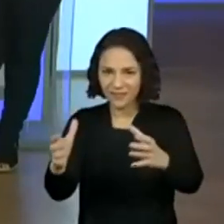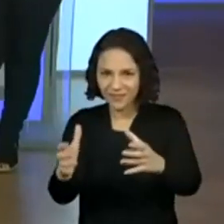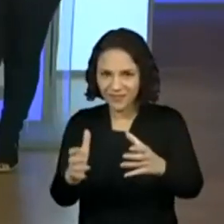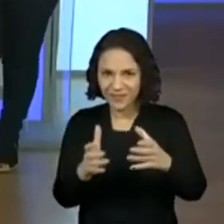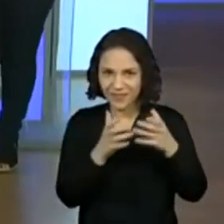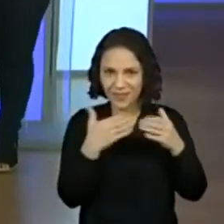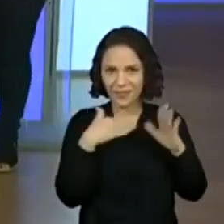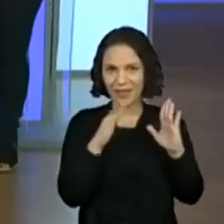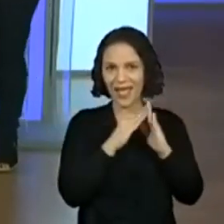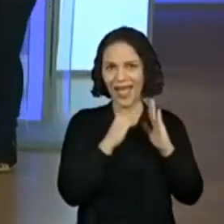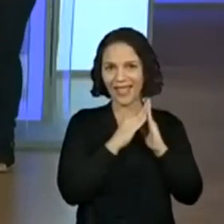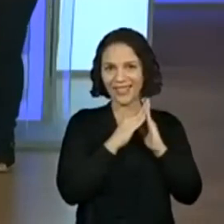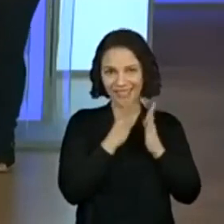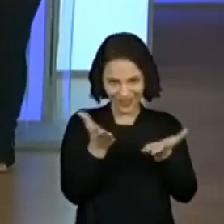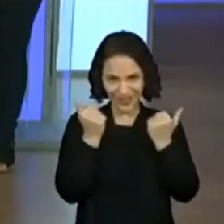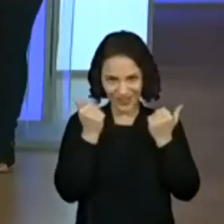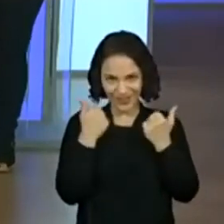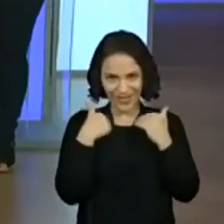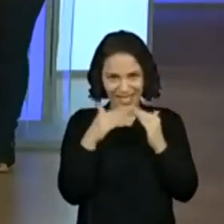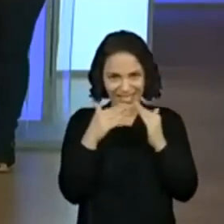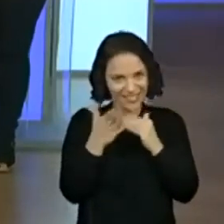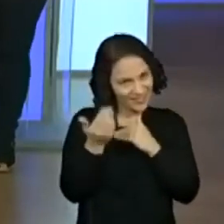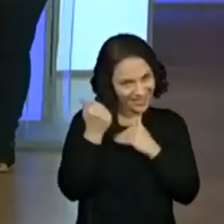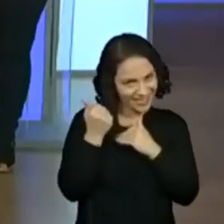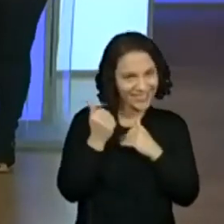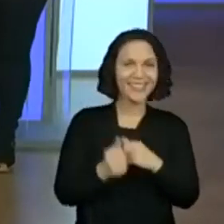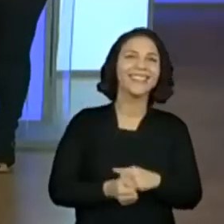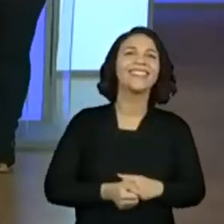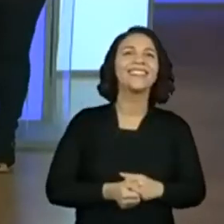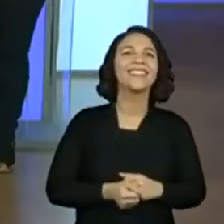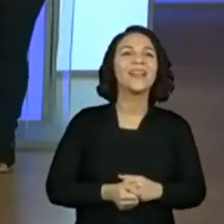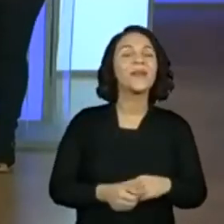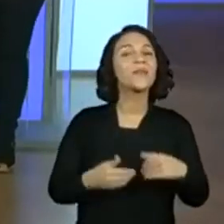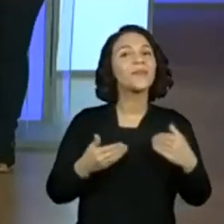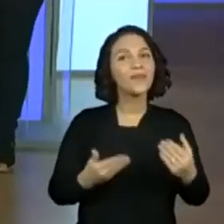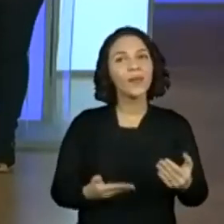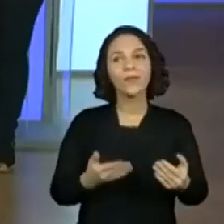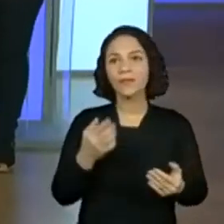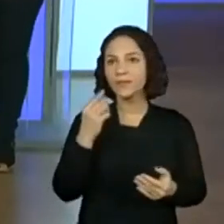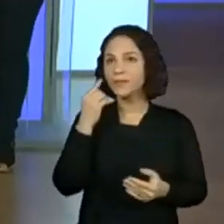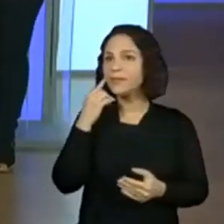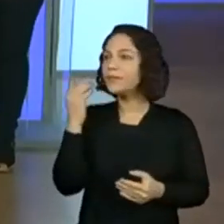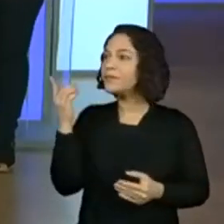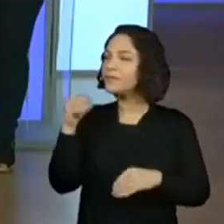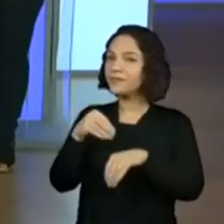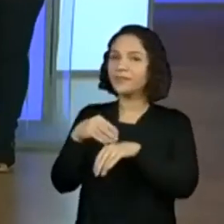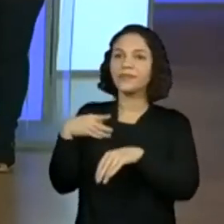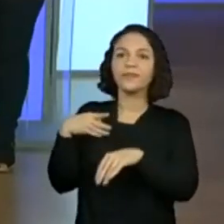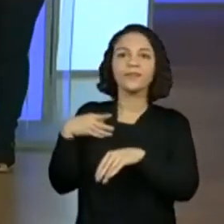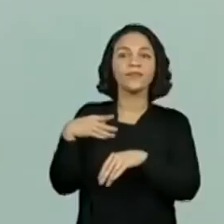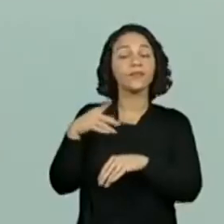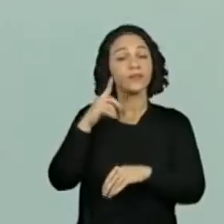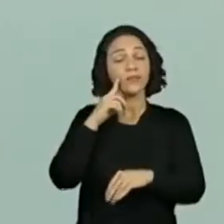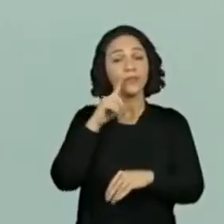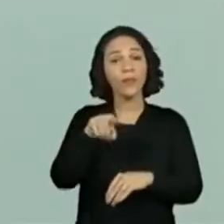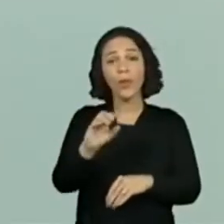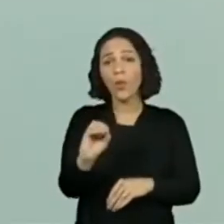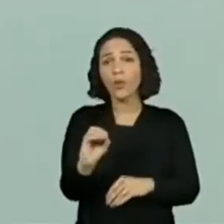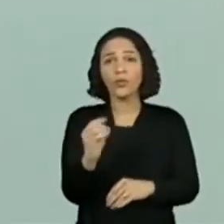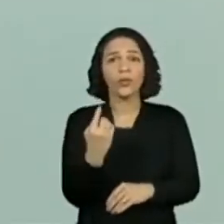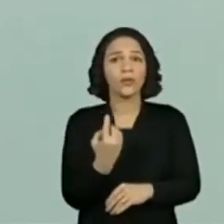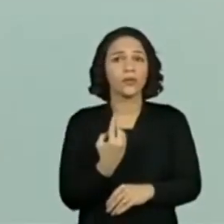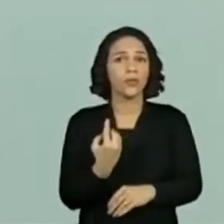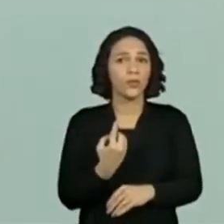para casa. O Gato de Botas. Então, por essa pista que eles me deram, eles disseram que o O está sozinho.